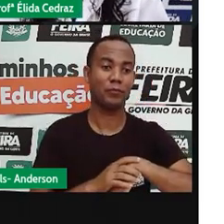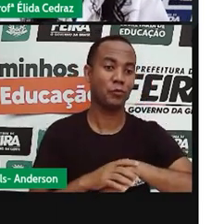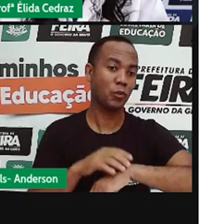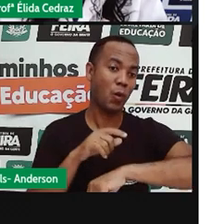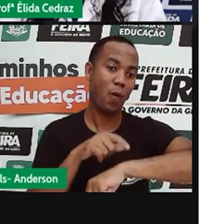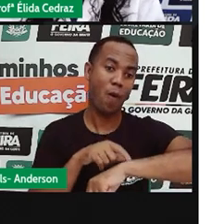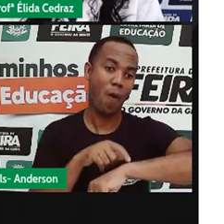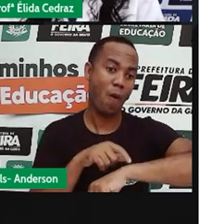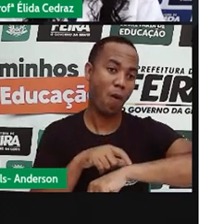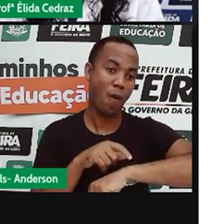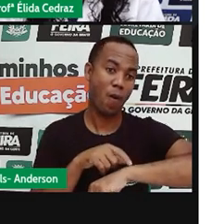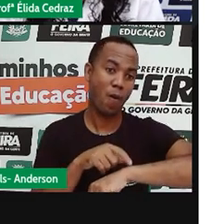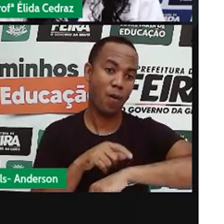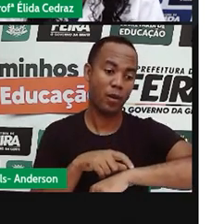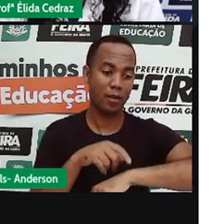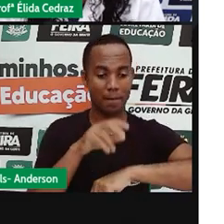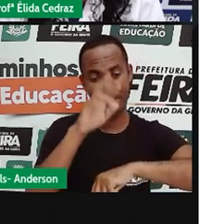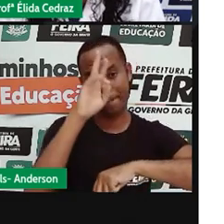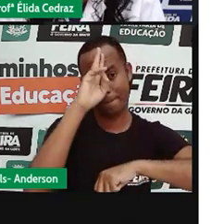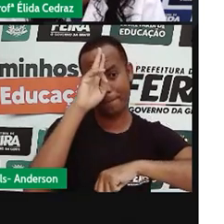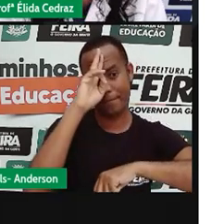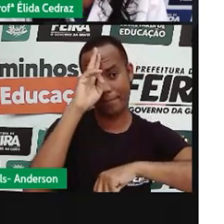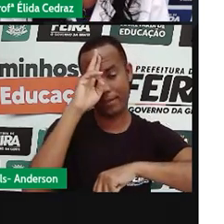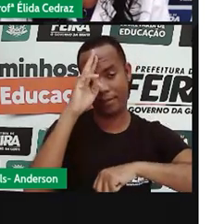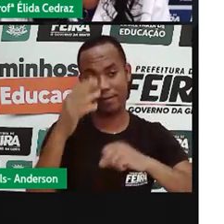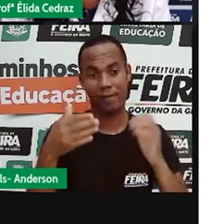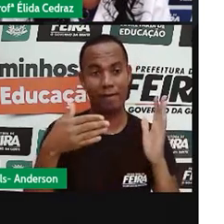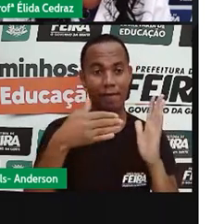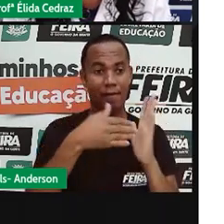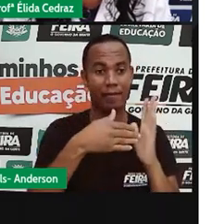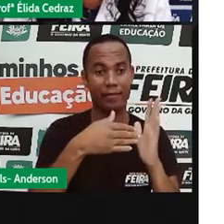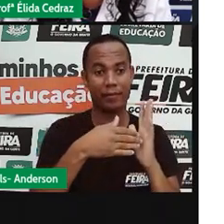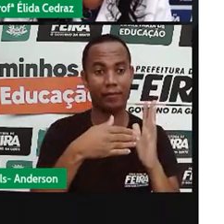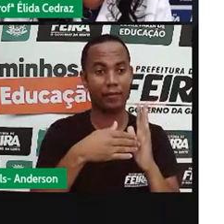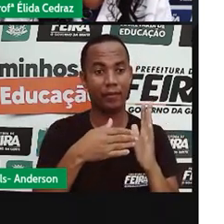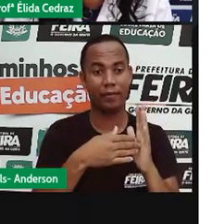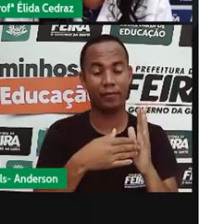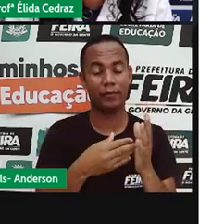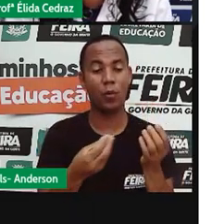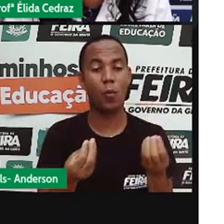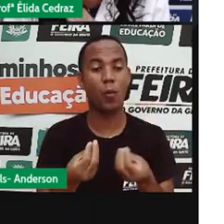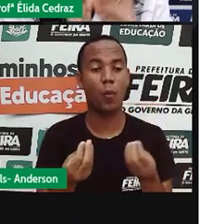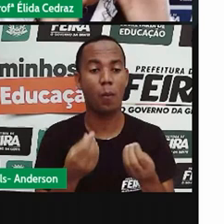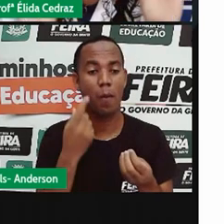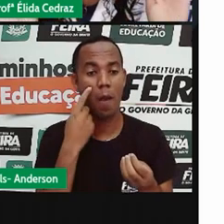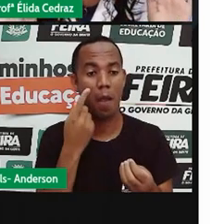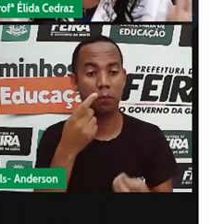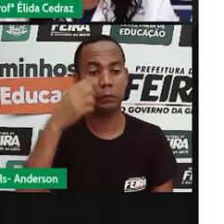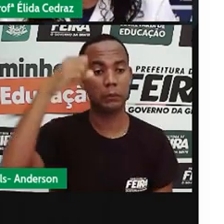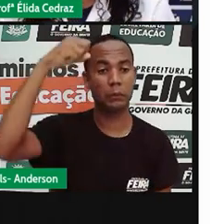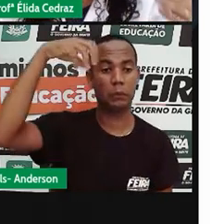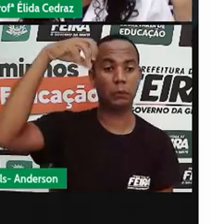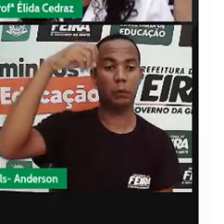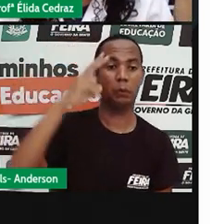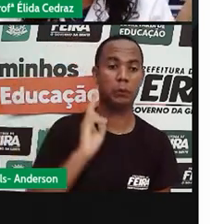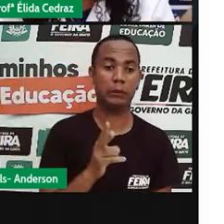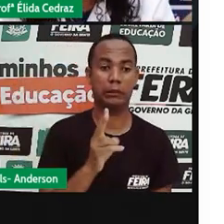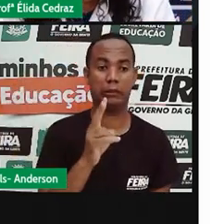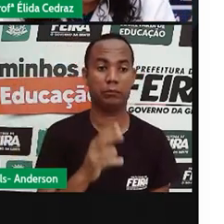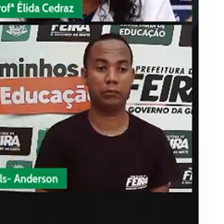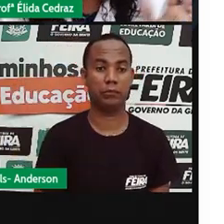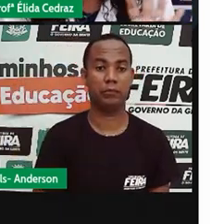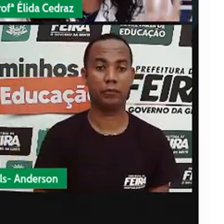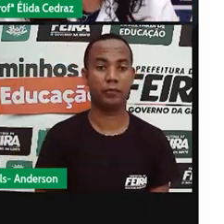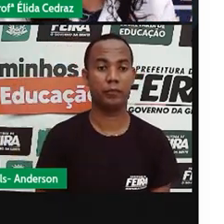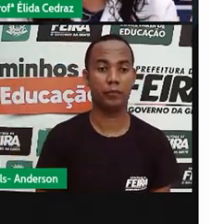de meia-noite que não tem luz do sol direito. E a luz do